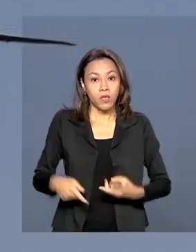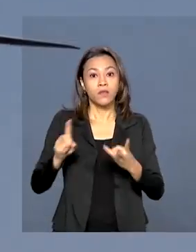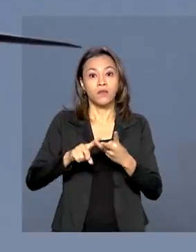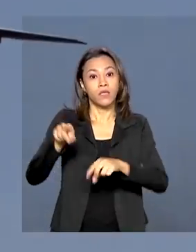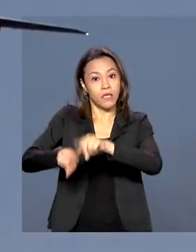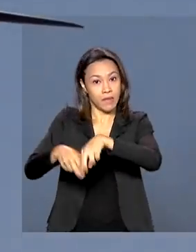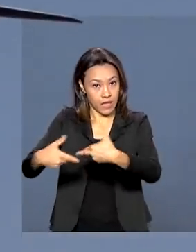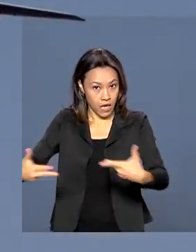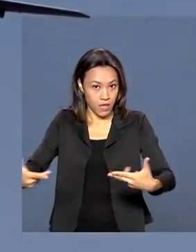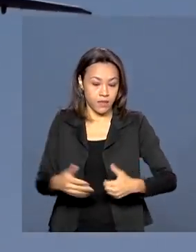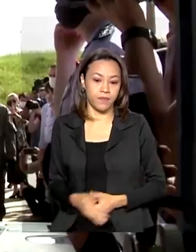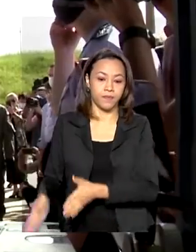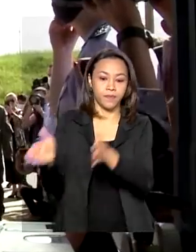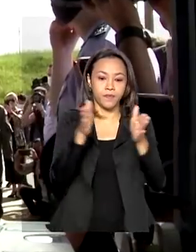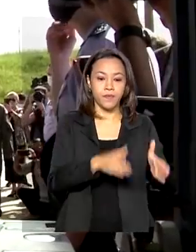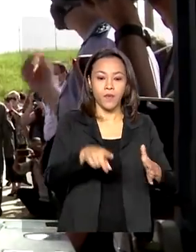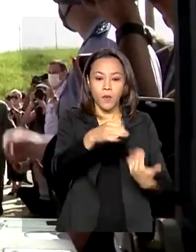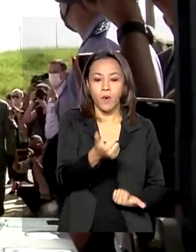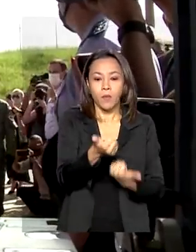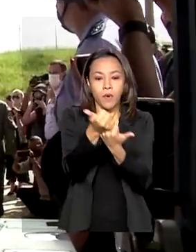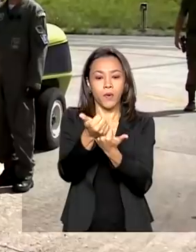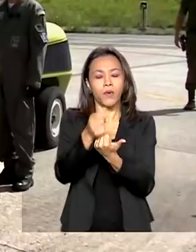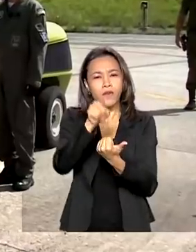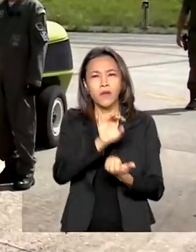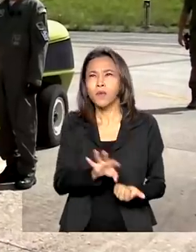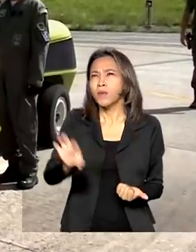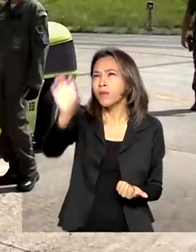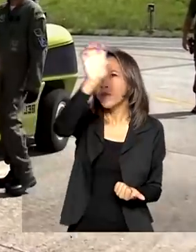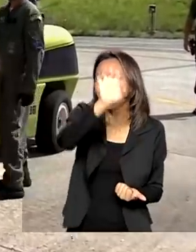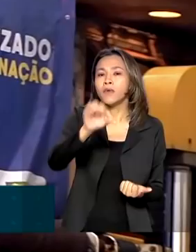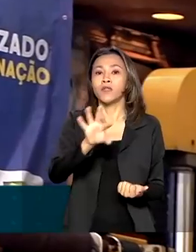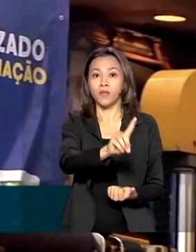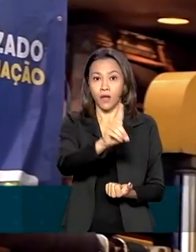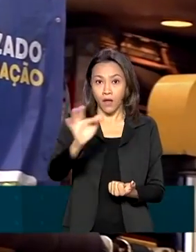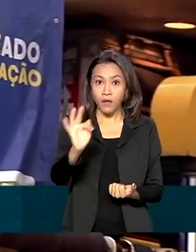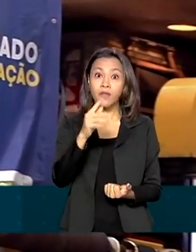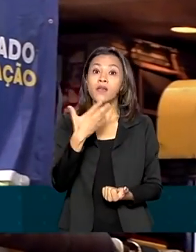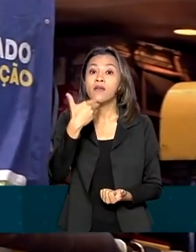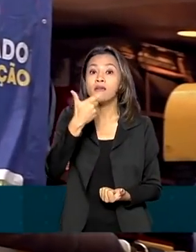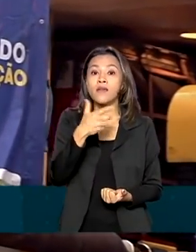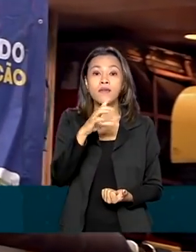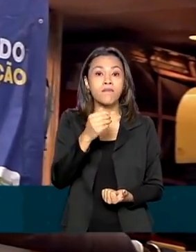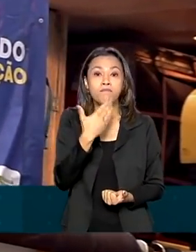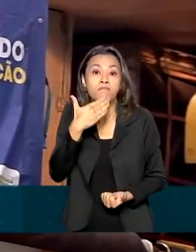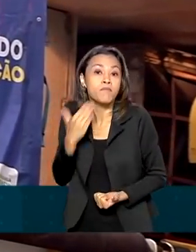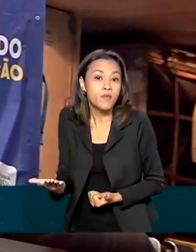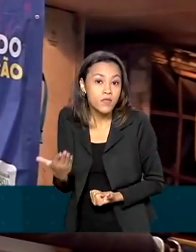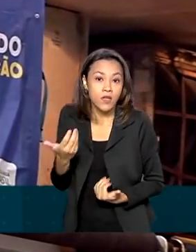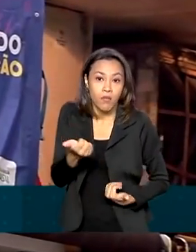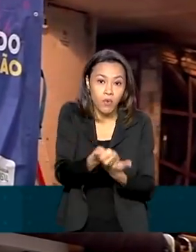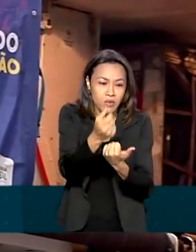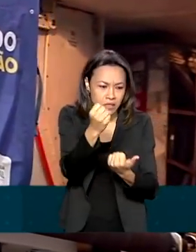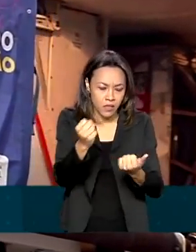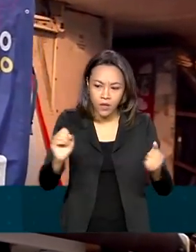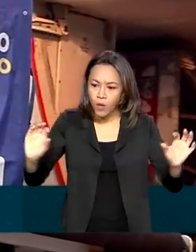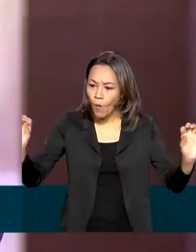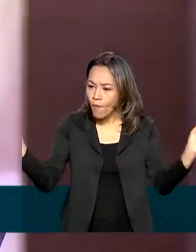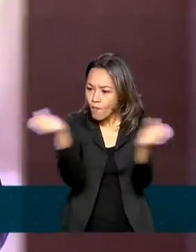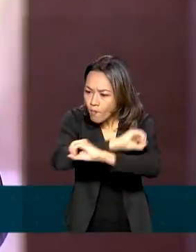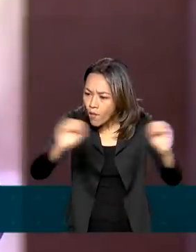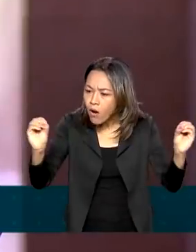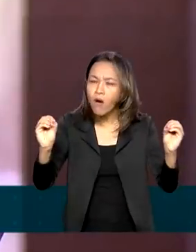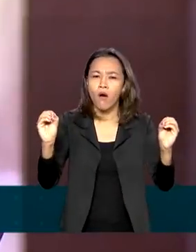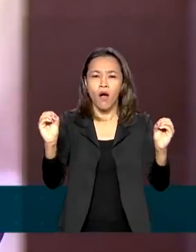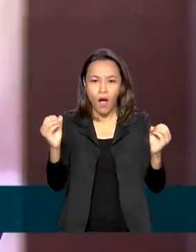O auxílio será prestado às unidades da federação que solicitarem essa ajuda em caso de esgotamento de suas capacidades.